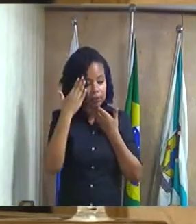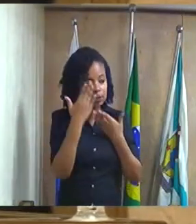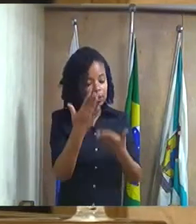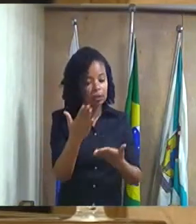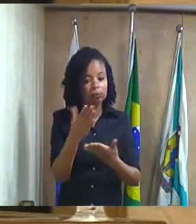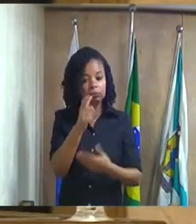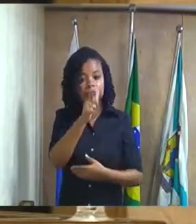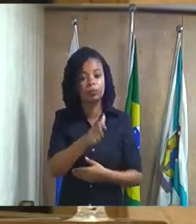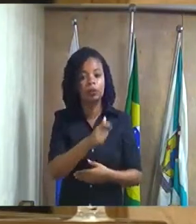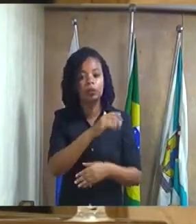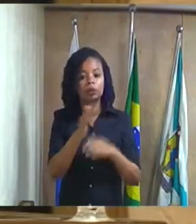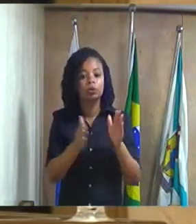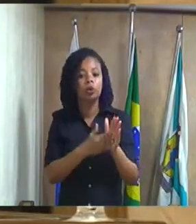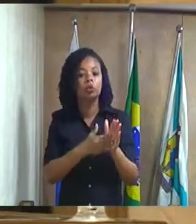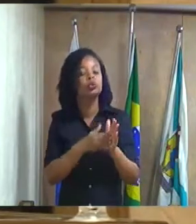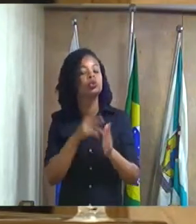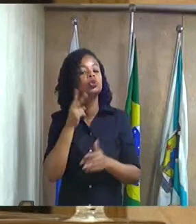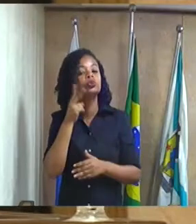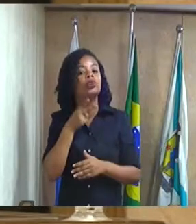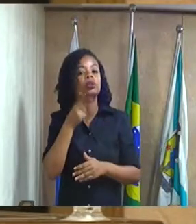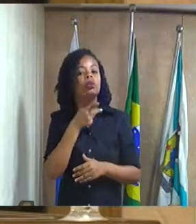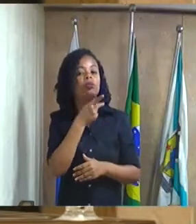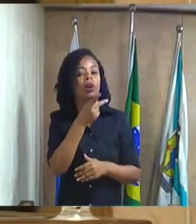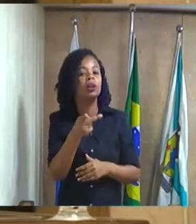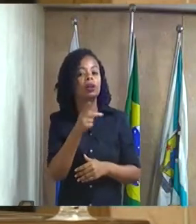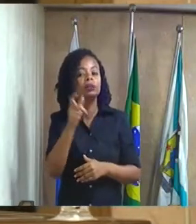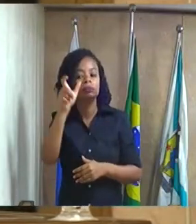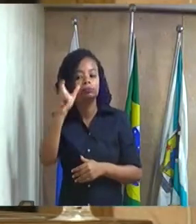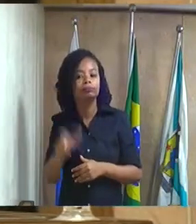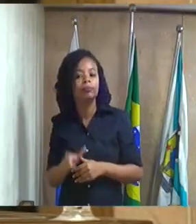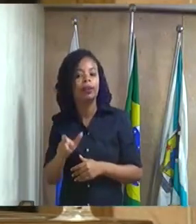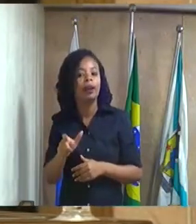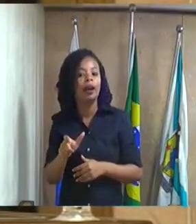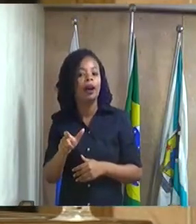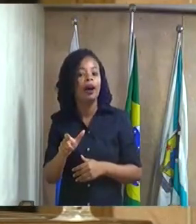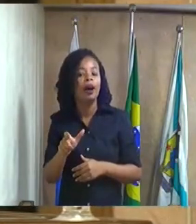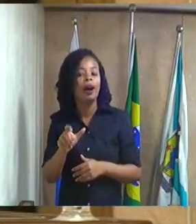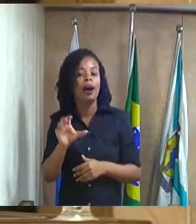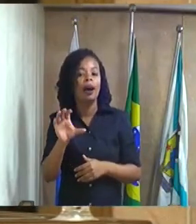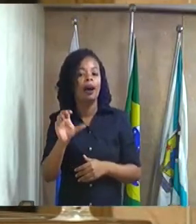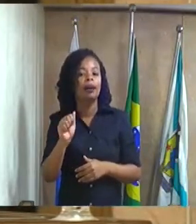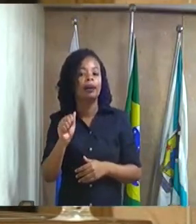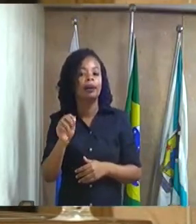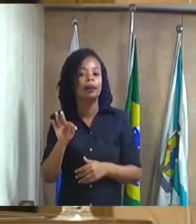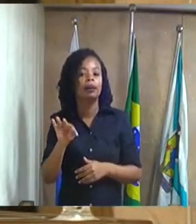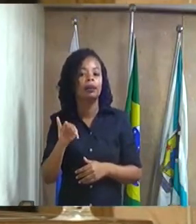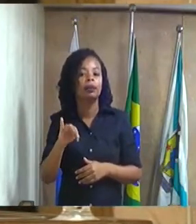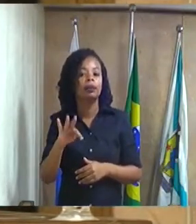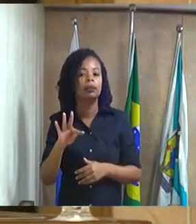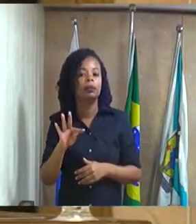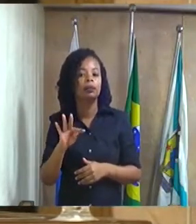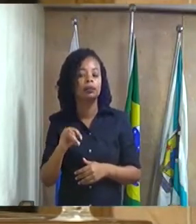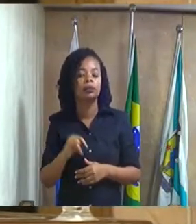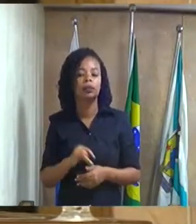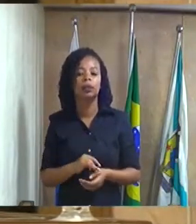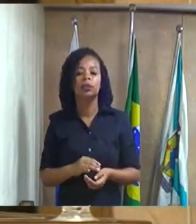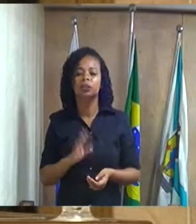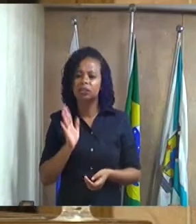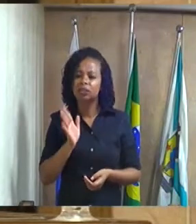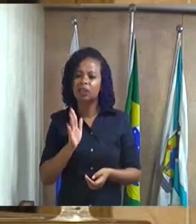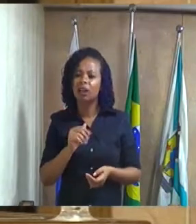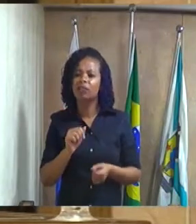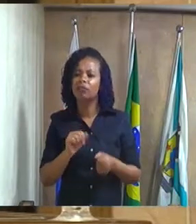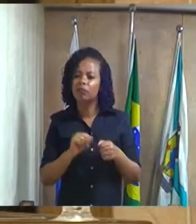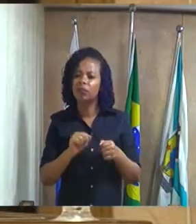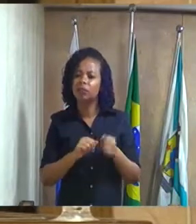excelências dizer para o vereador Catite que na verdade já está sendo feito aqui o requerimento